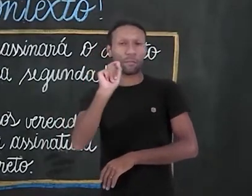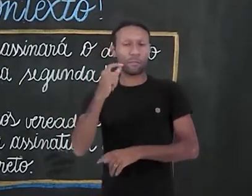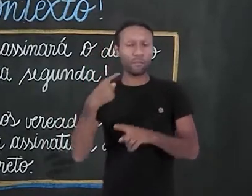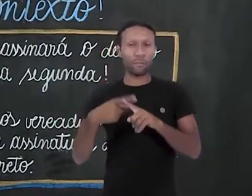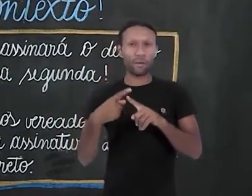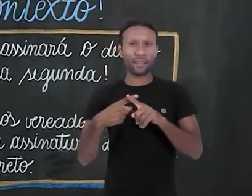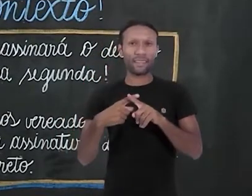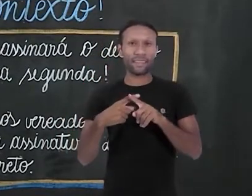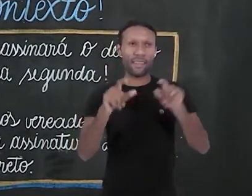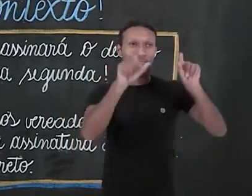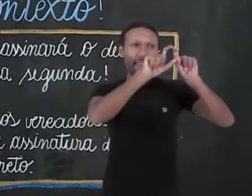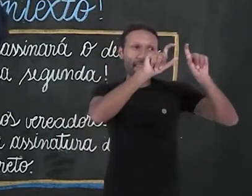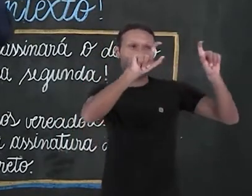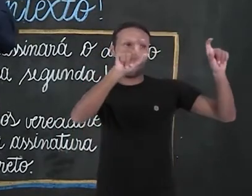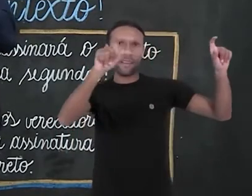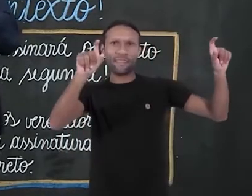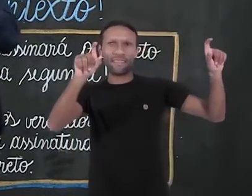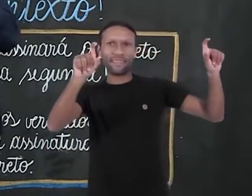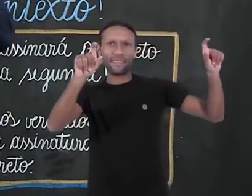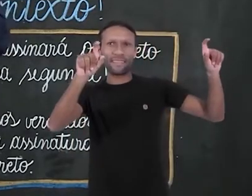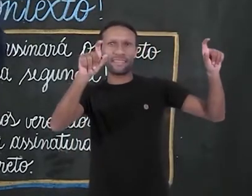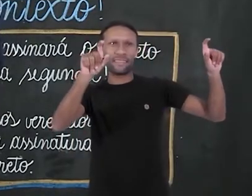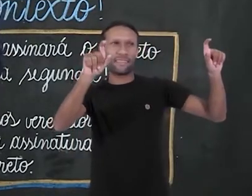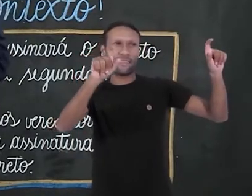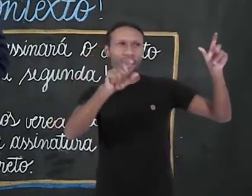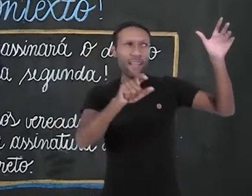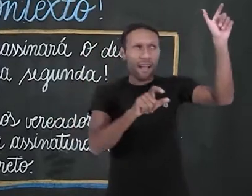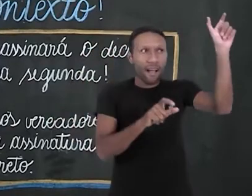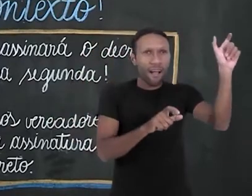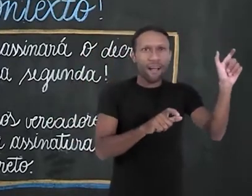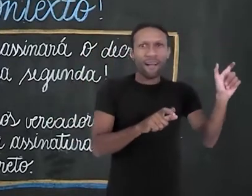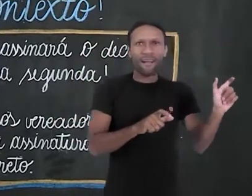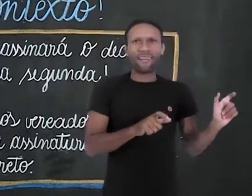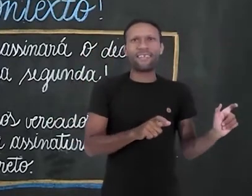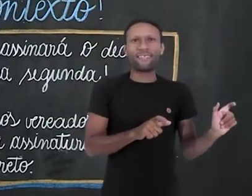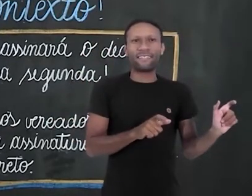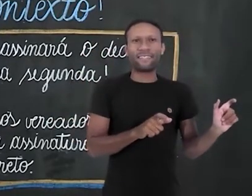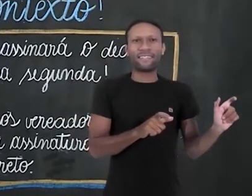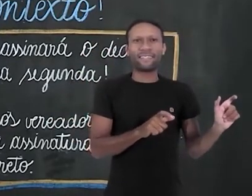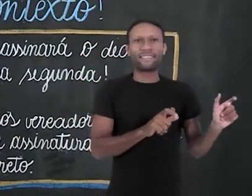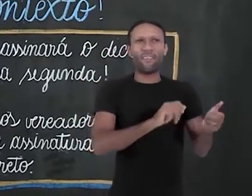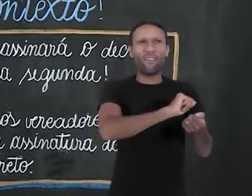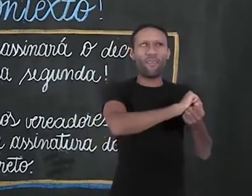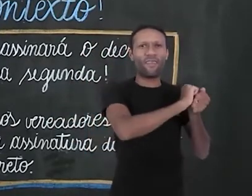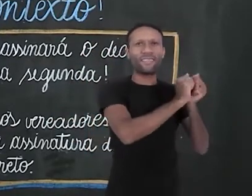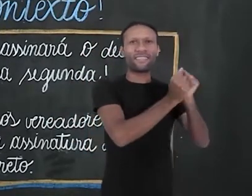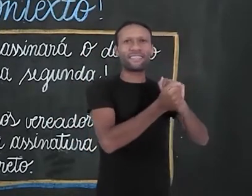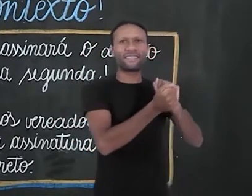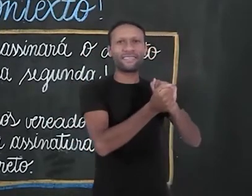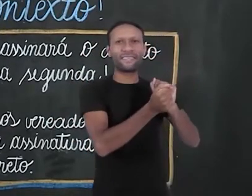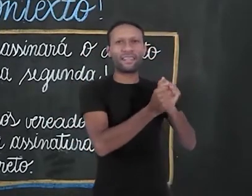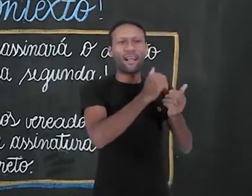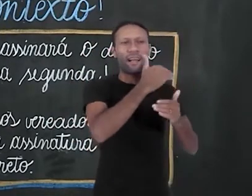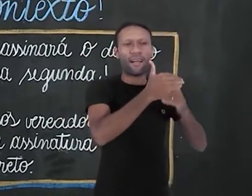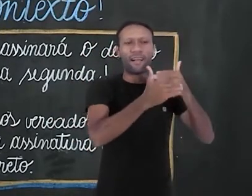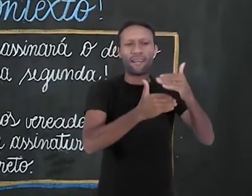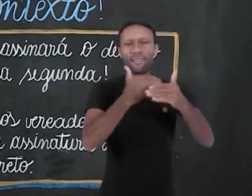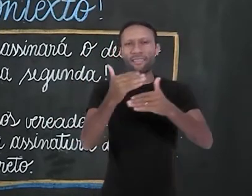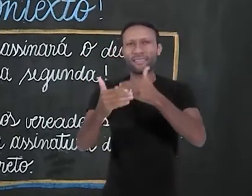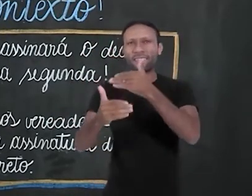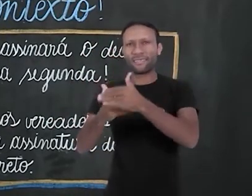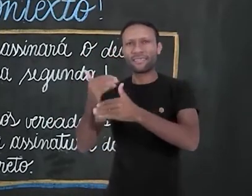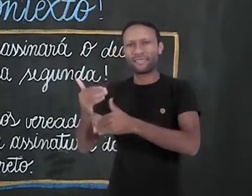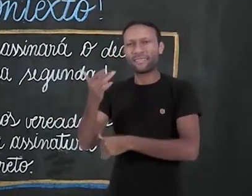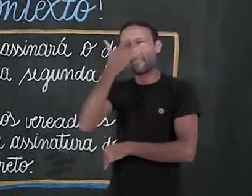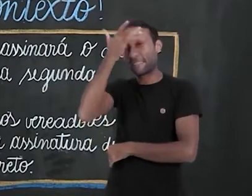oculto ou de desinencial porque ele marca a construção e a identificação desse